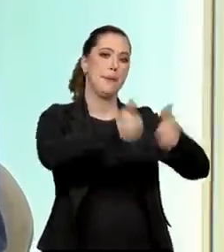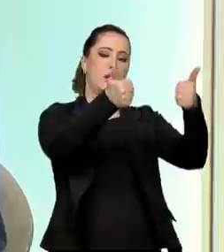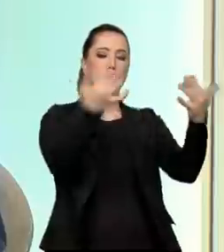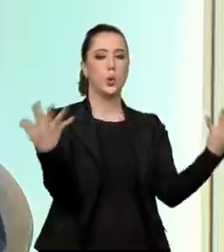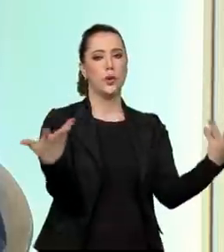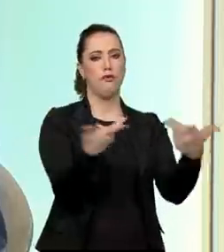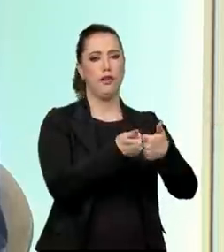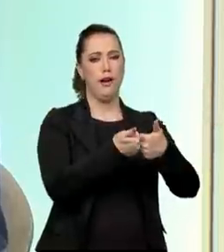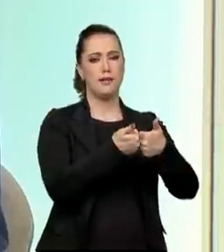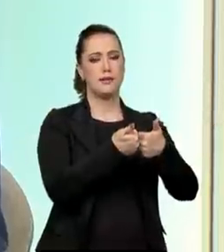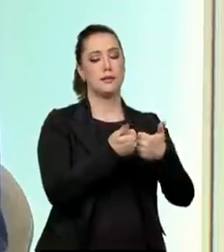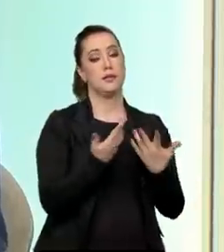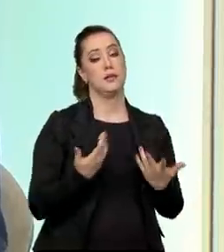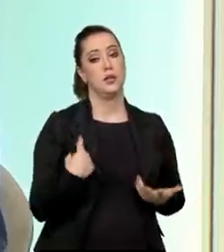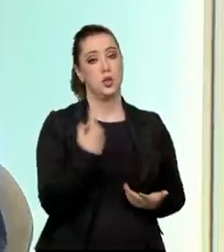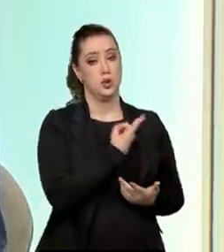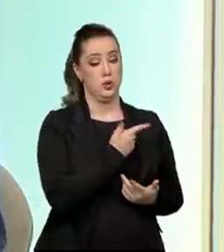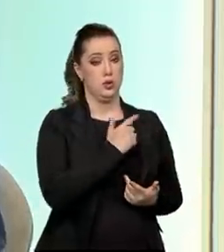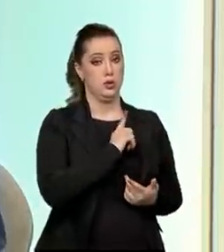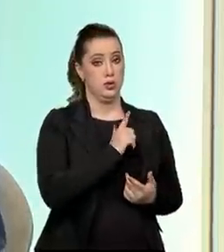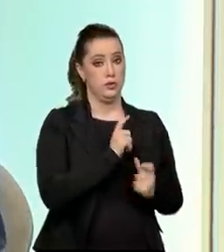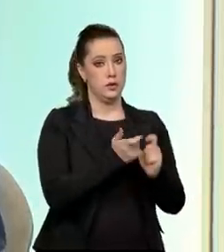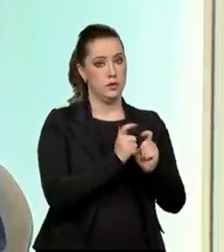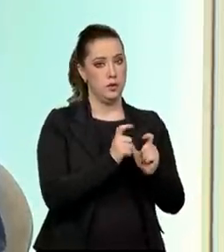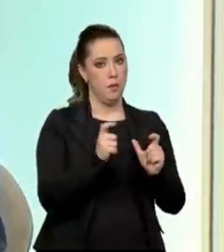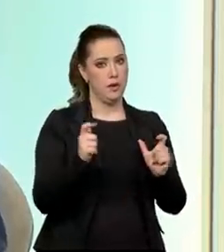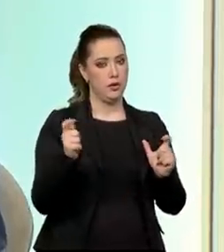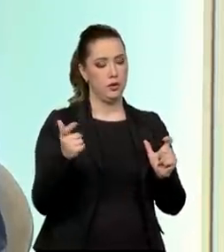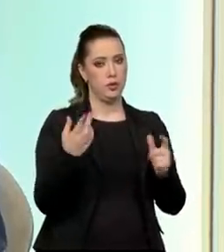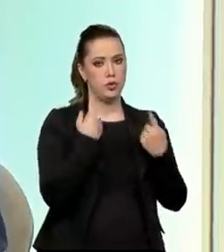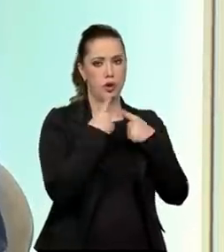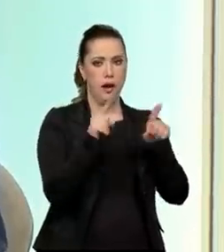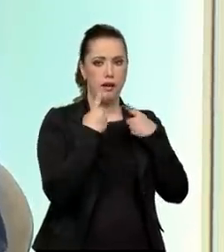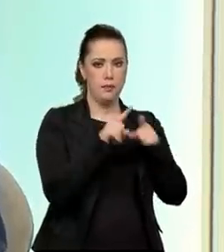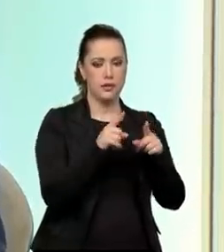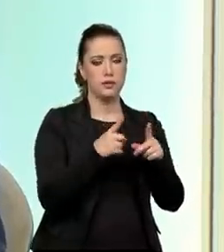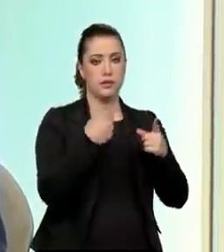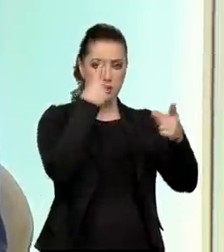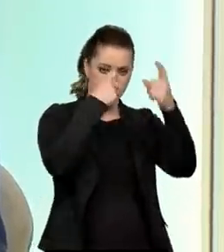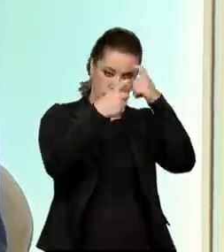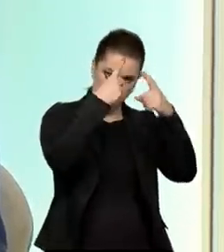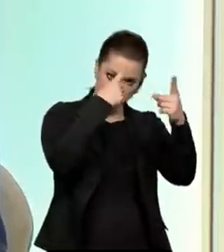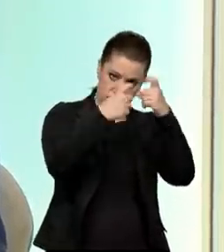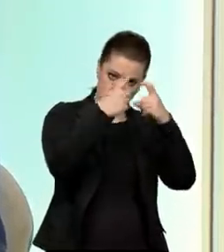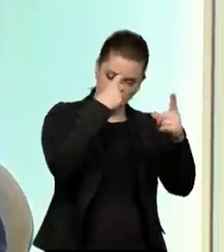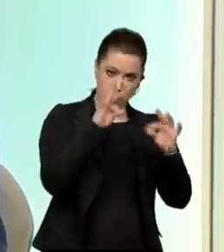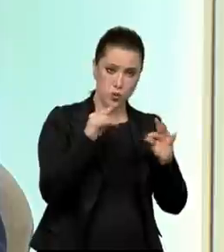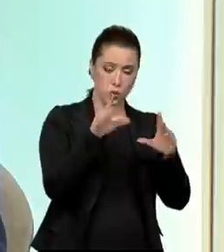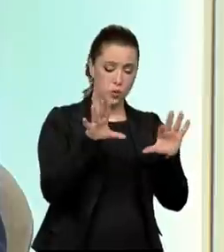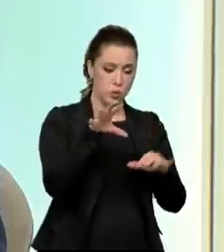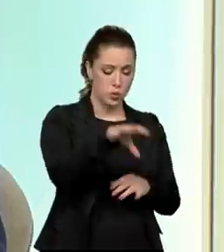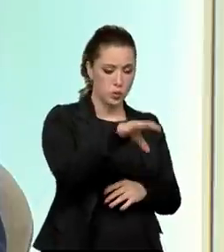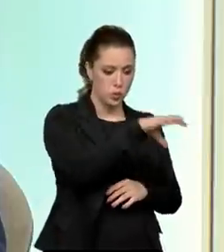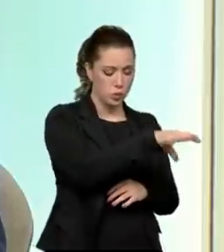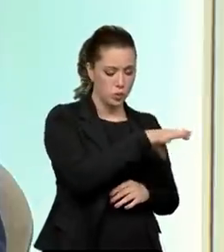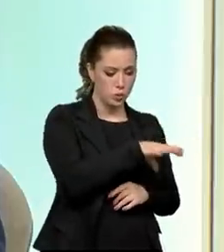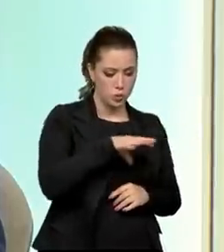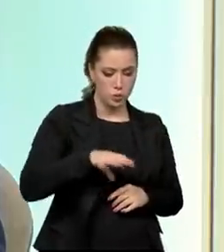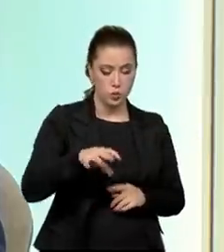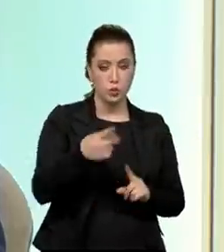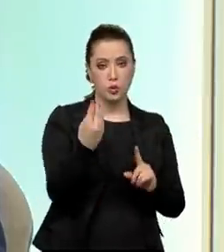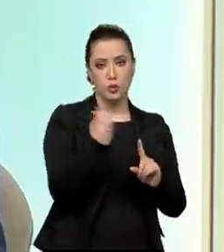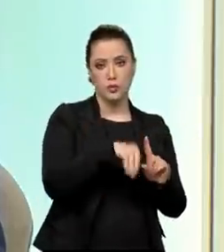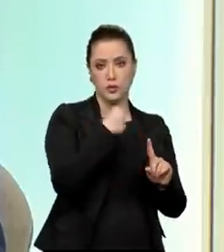das denúncias. Nós tivemos um aumento de denúncias de violências contra todos os públicos vulneráveis